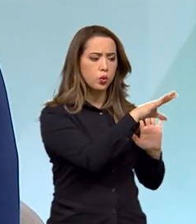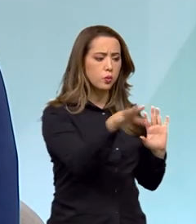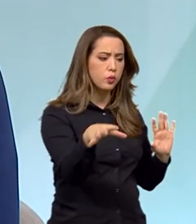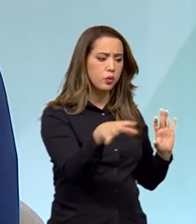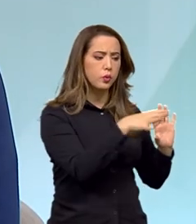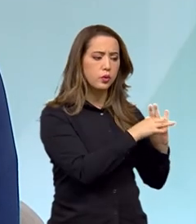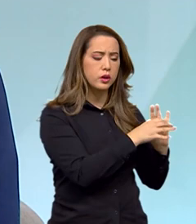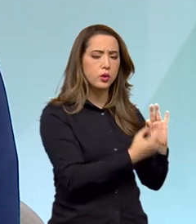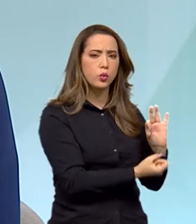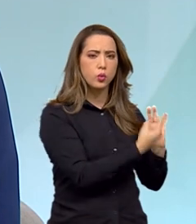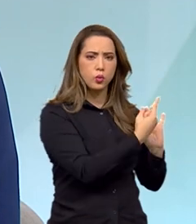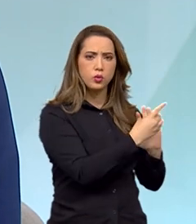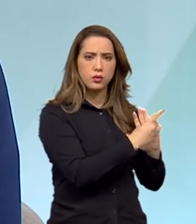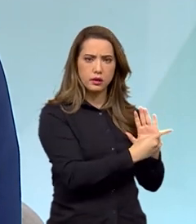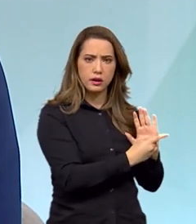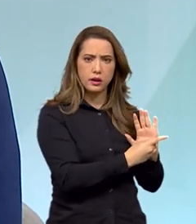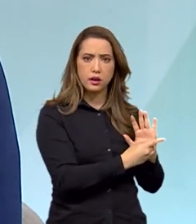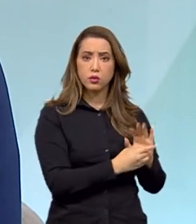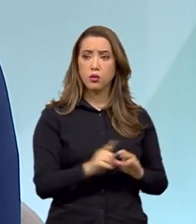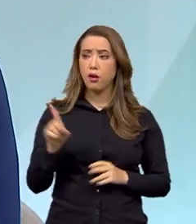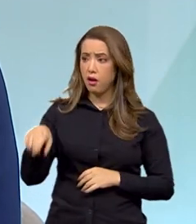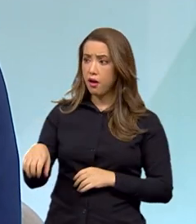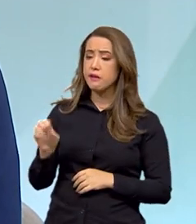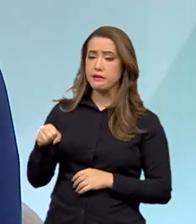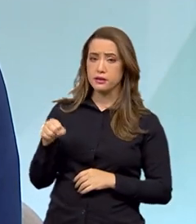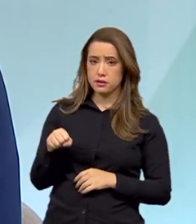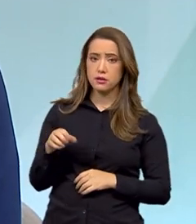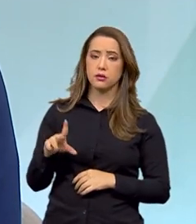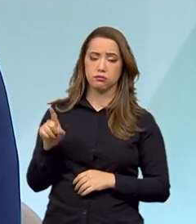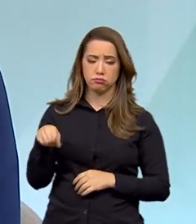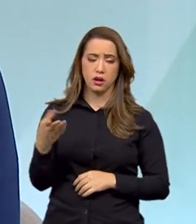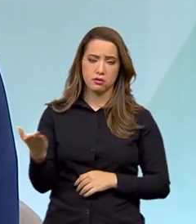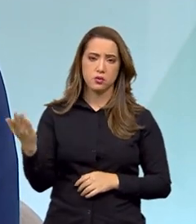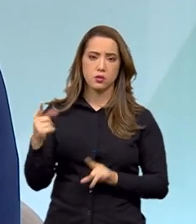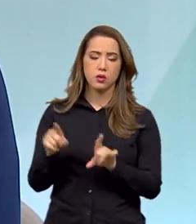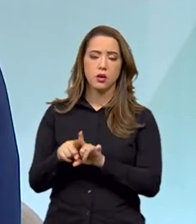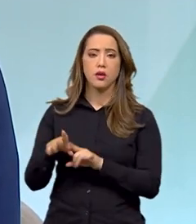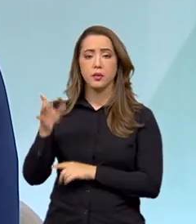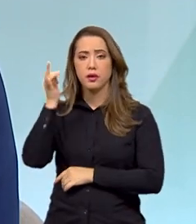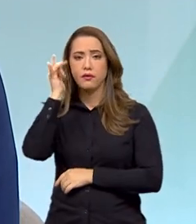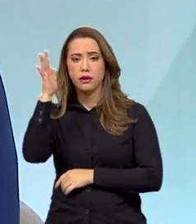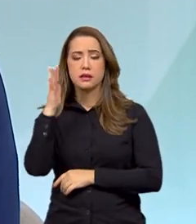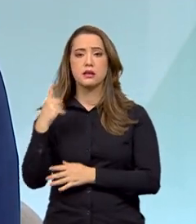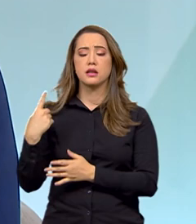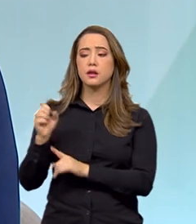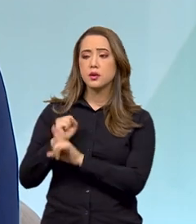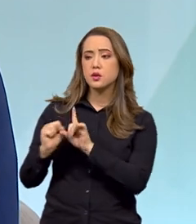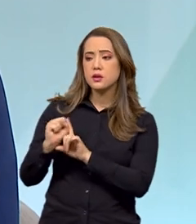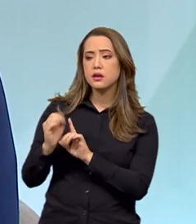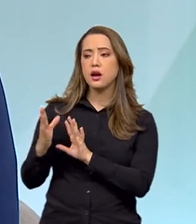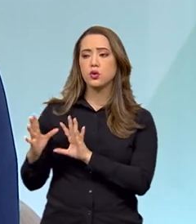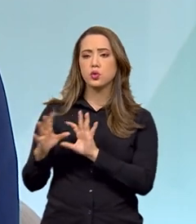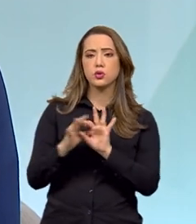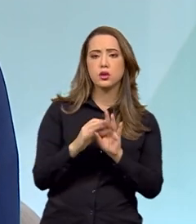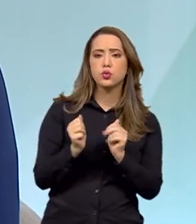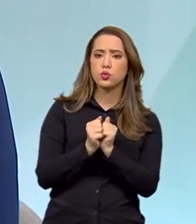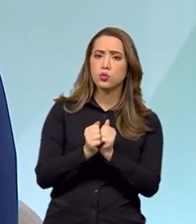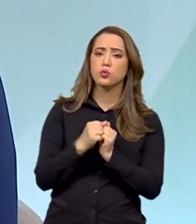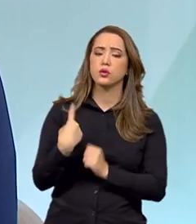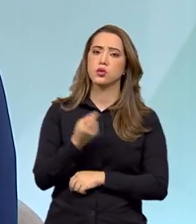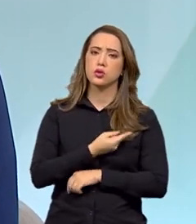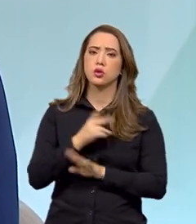gente reúne debaixo do mesmo guarda-chuva, e isso facilita para a gente, para a sociedade, aderir aos projetos, às ações,